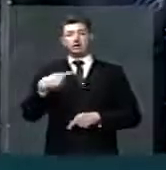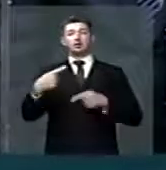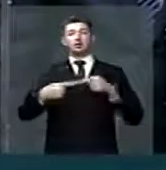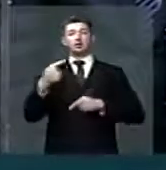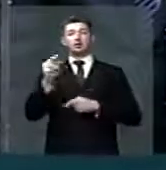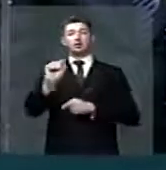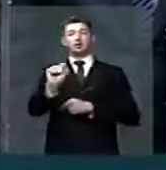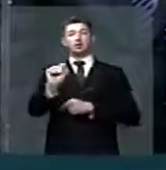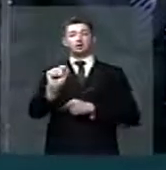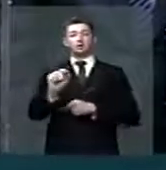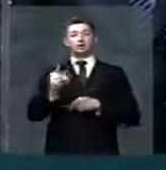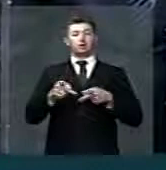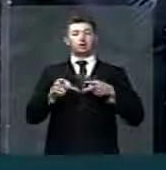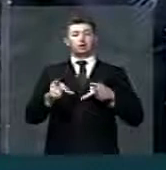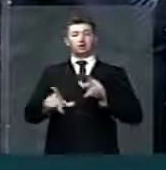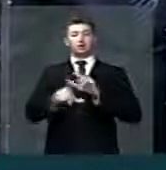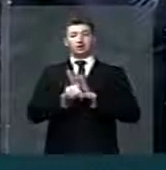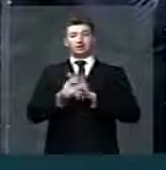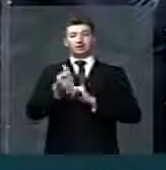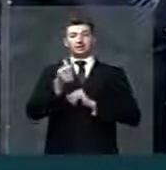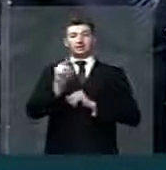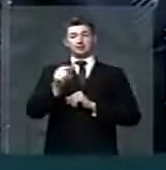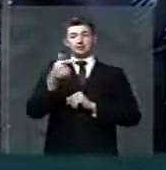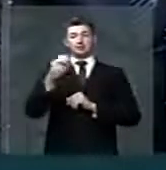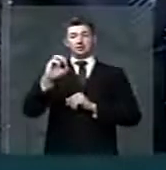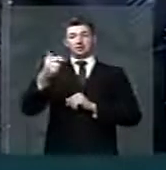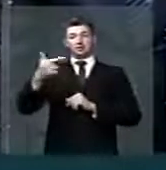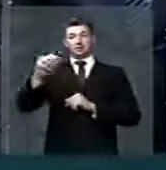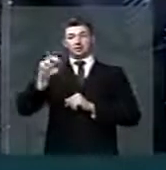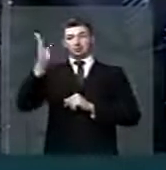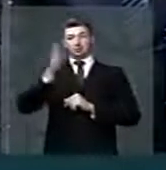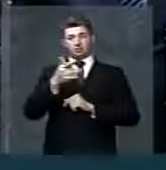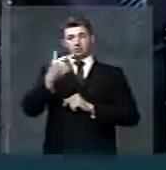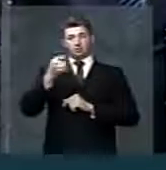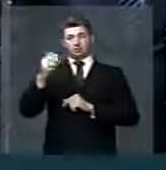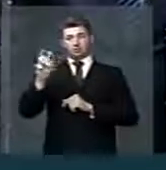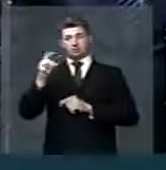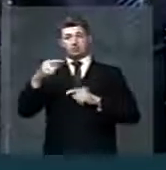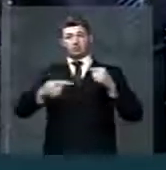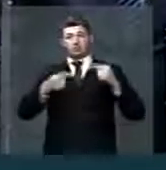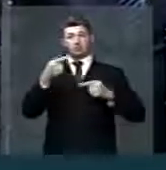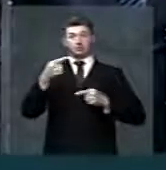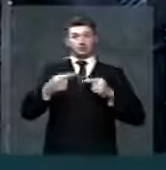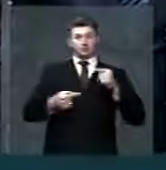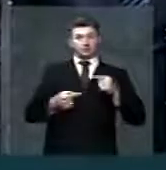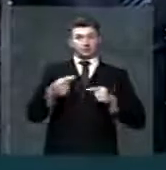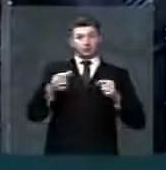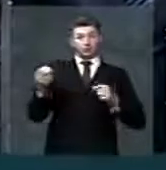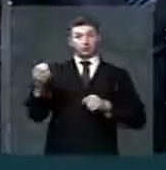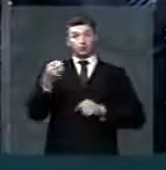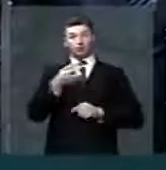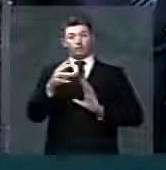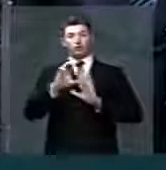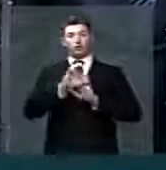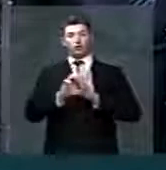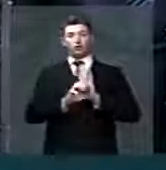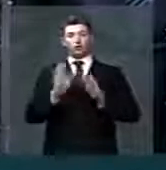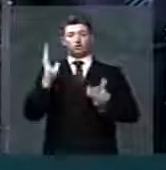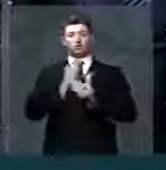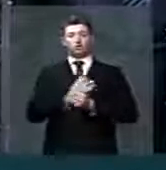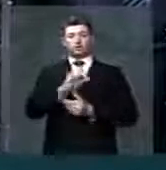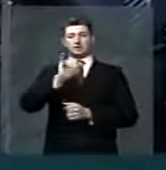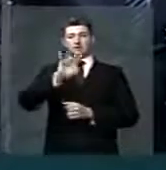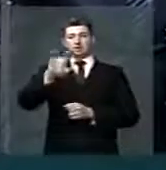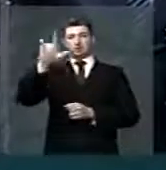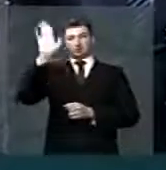seguinte ordem do dia. Projeto de lei número 6025 de 2005 para discussão do novo Código de Processo